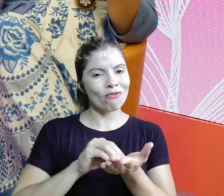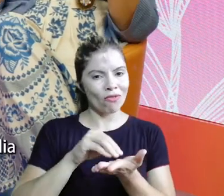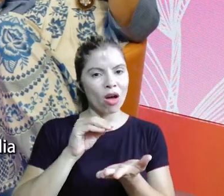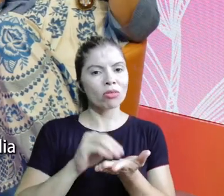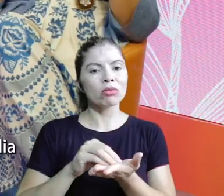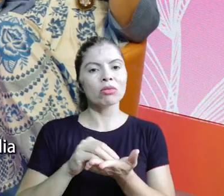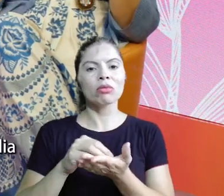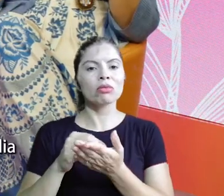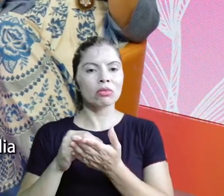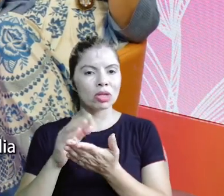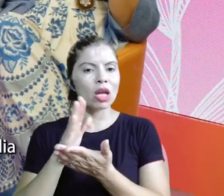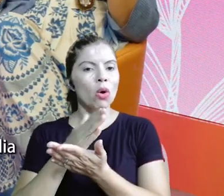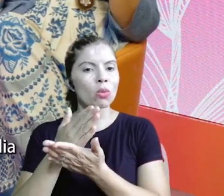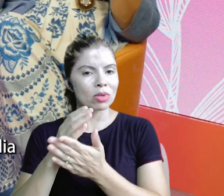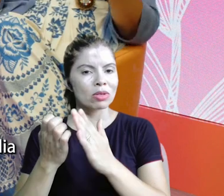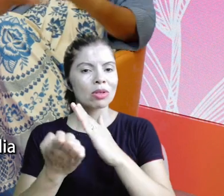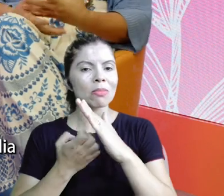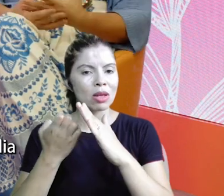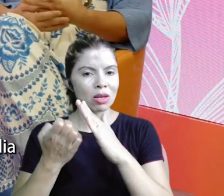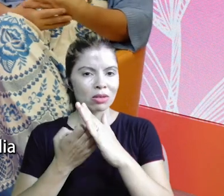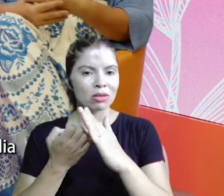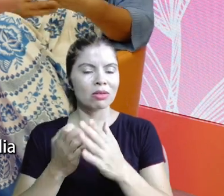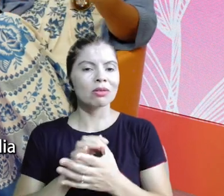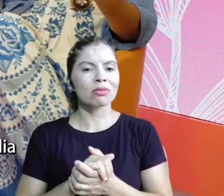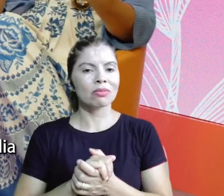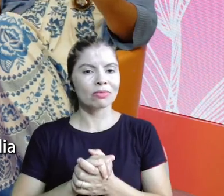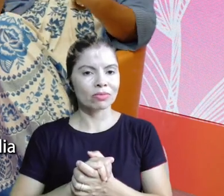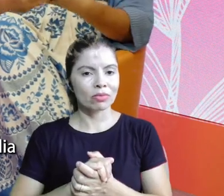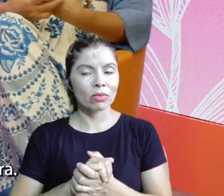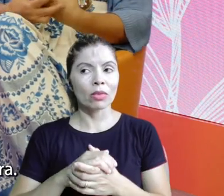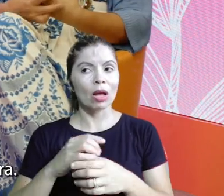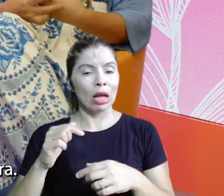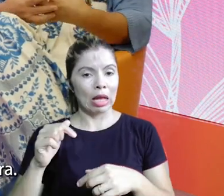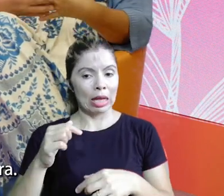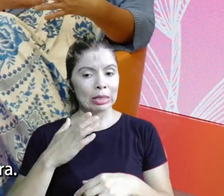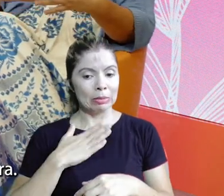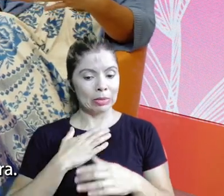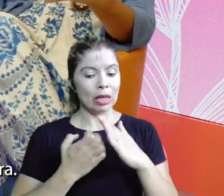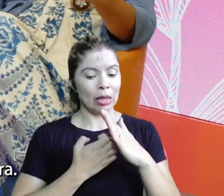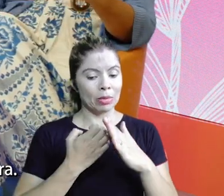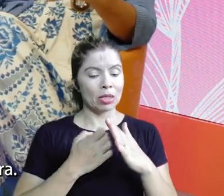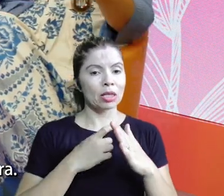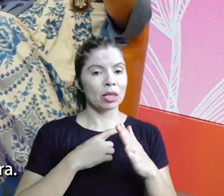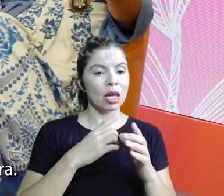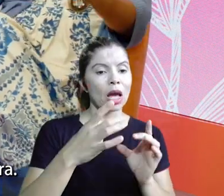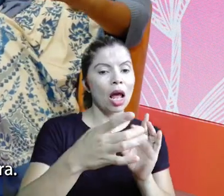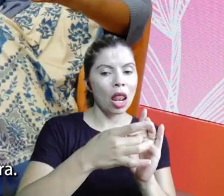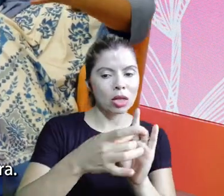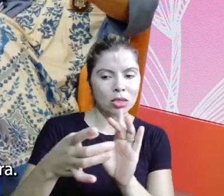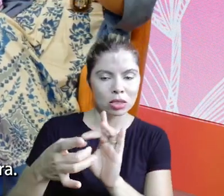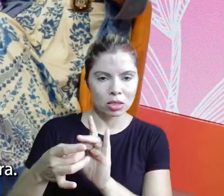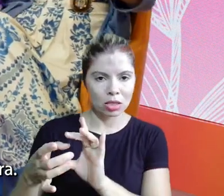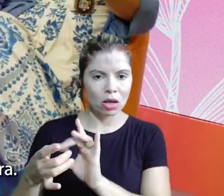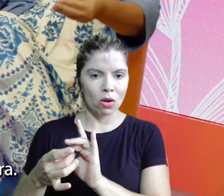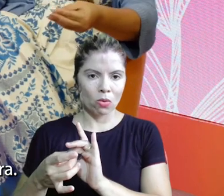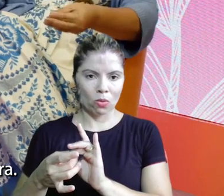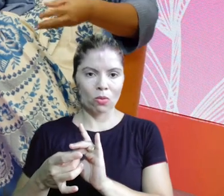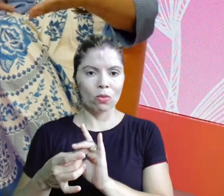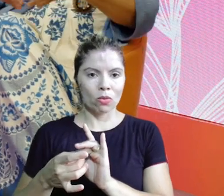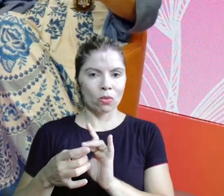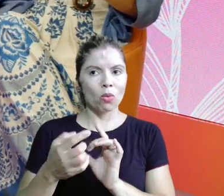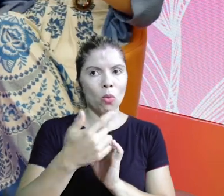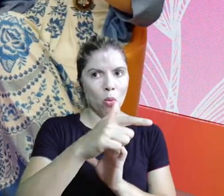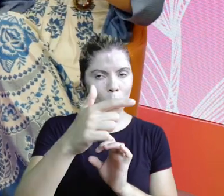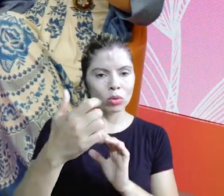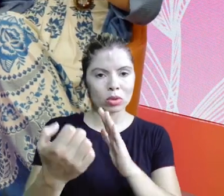nas empresas que são parceiras hoje da Palmitolândia com as quais eu me relaciono porque é isso, essa grande rede uma coisa puxa a